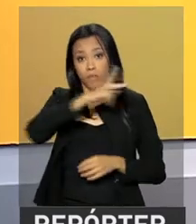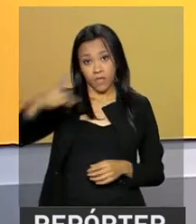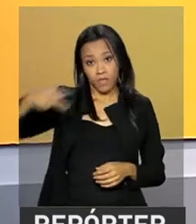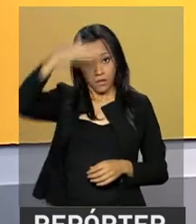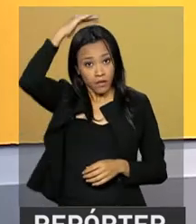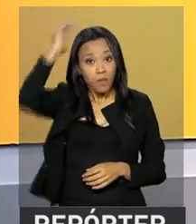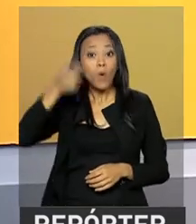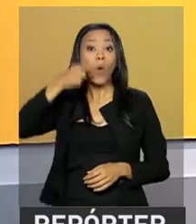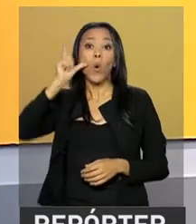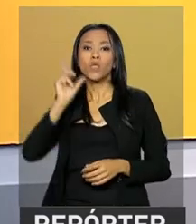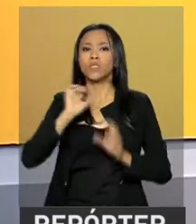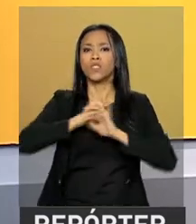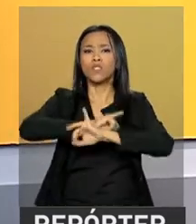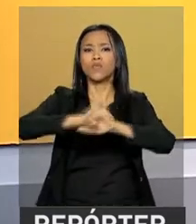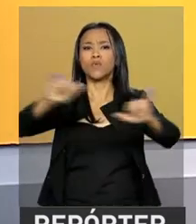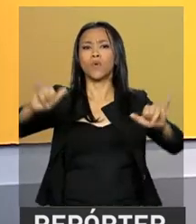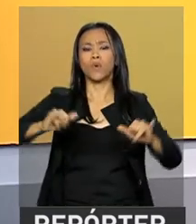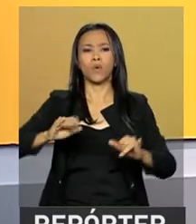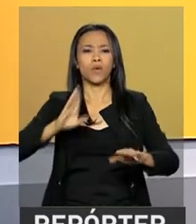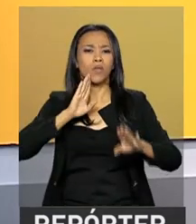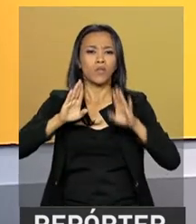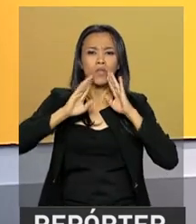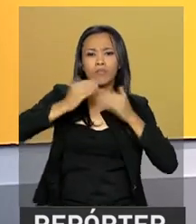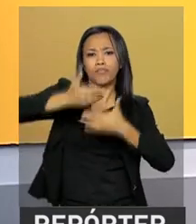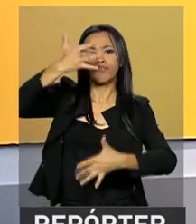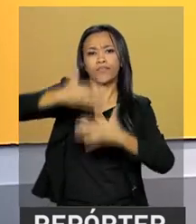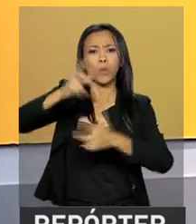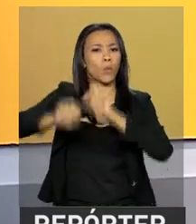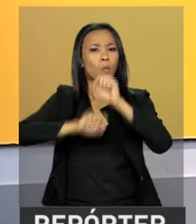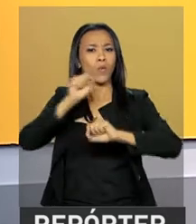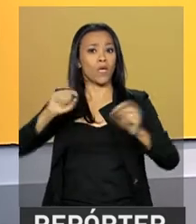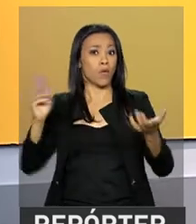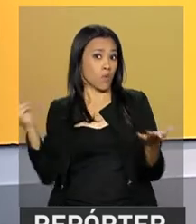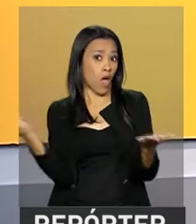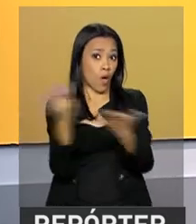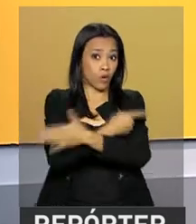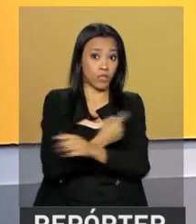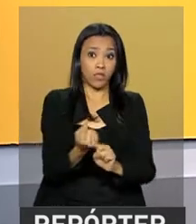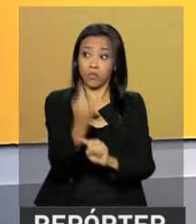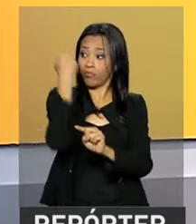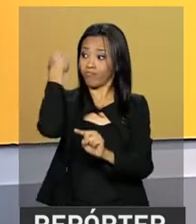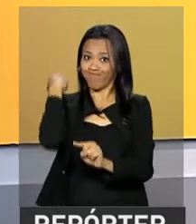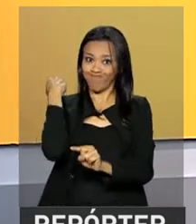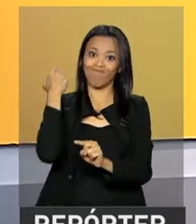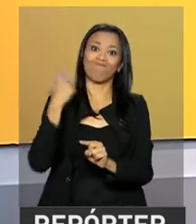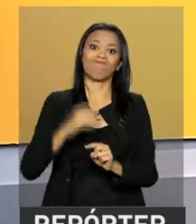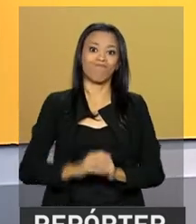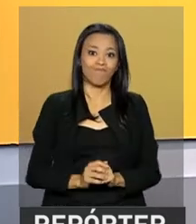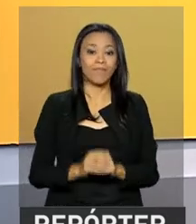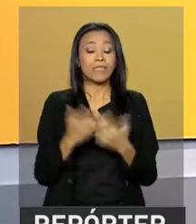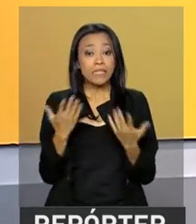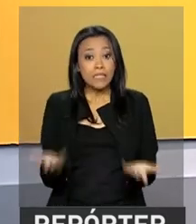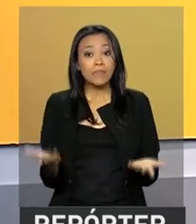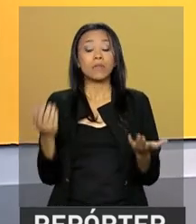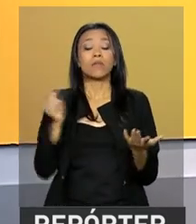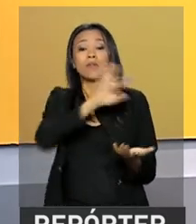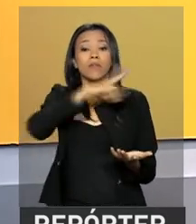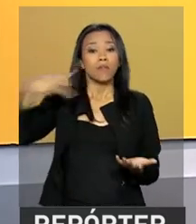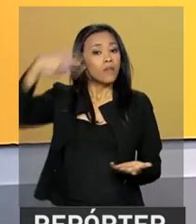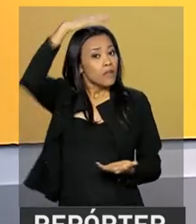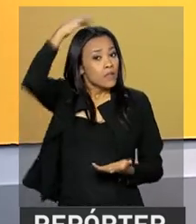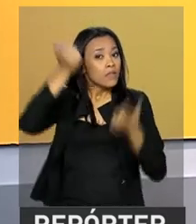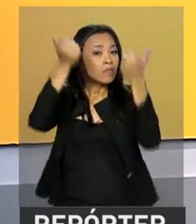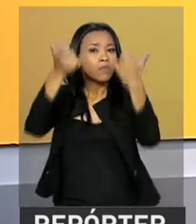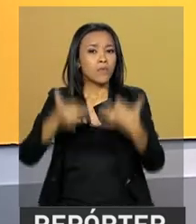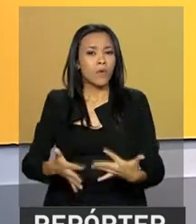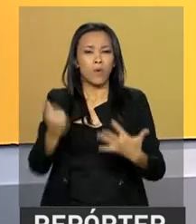ontem nas redes sociais um vídeo sobre os acontecimentos dos últimos dias. O presidente ressaltou que o